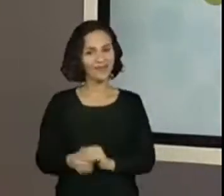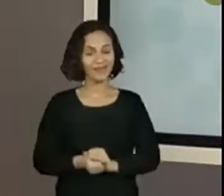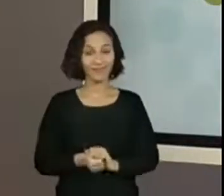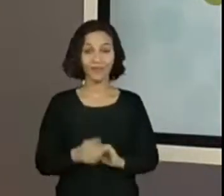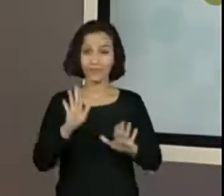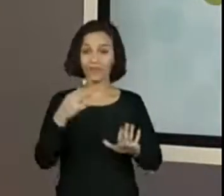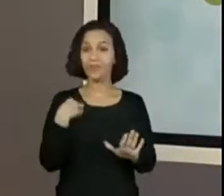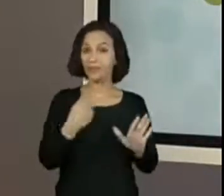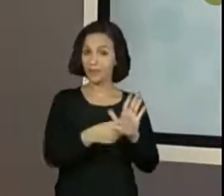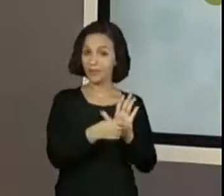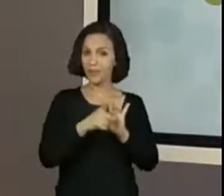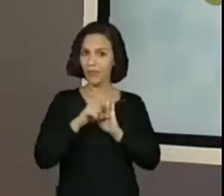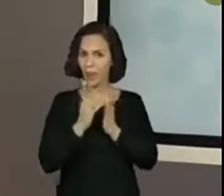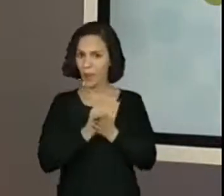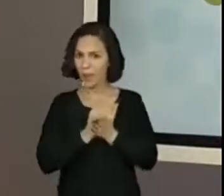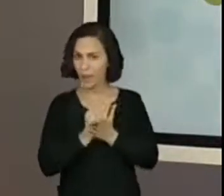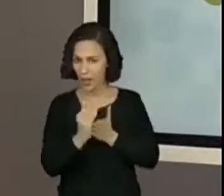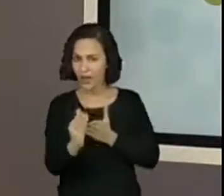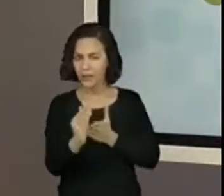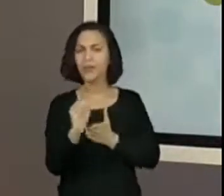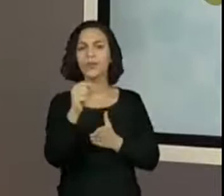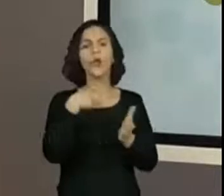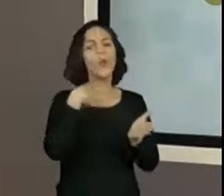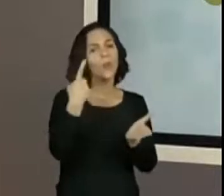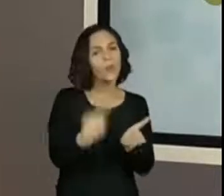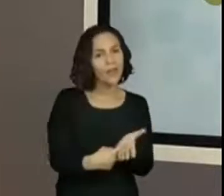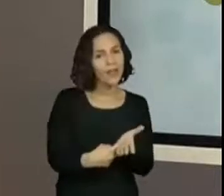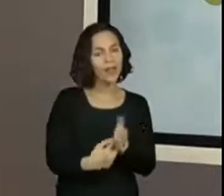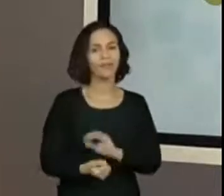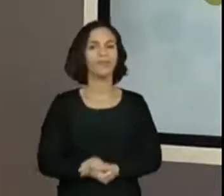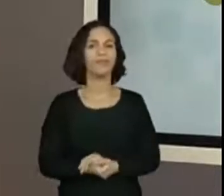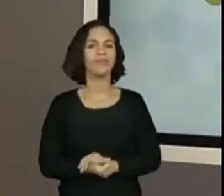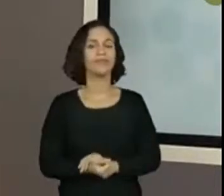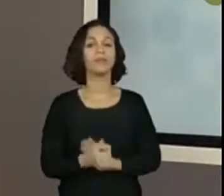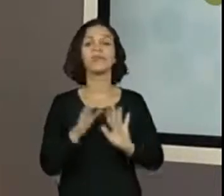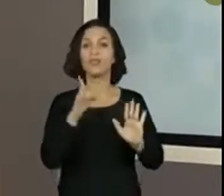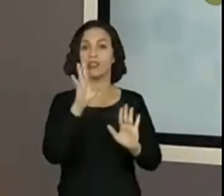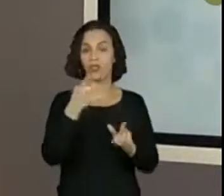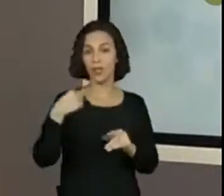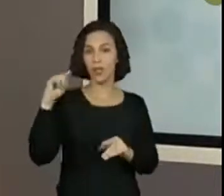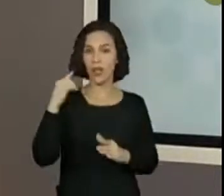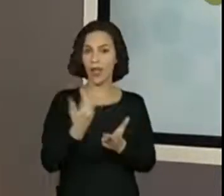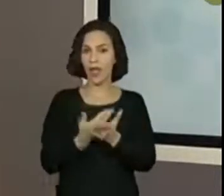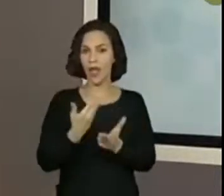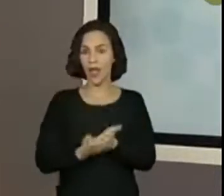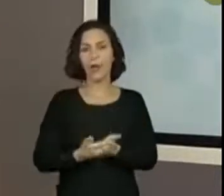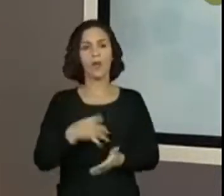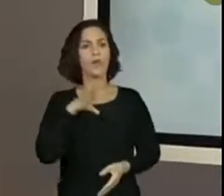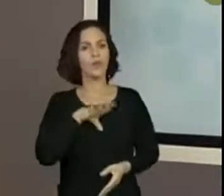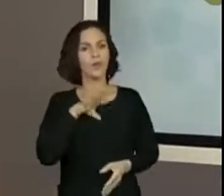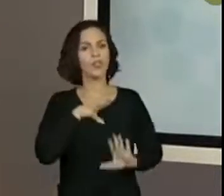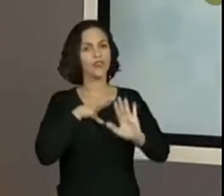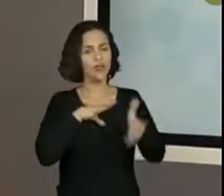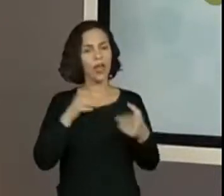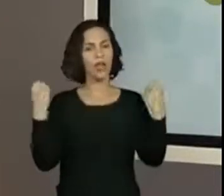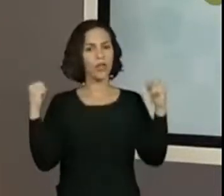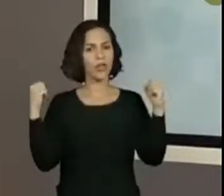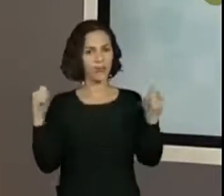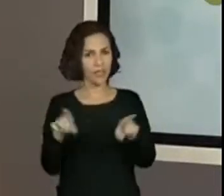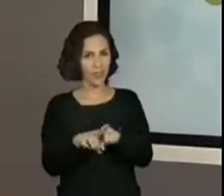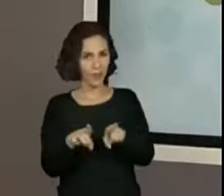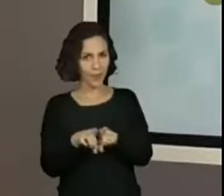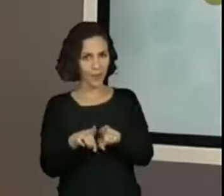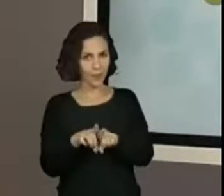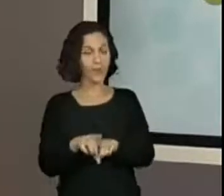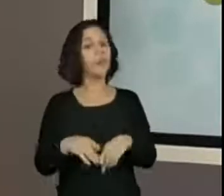Antes da gente começar, vamos retomar aí alguns combinadinhos. Vocês já tiveram aula de língua portuguesa e de educação física.